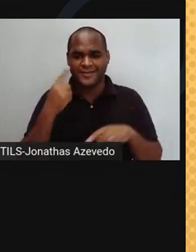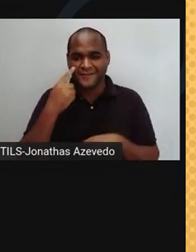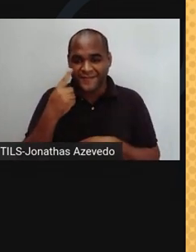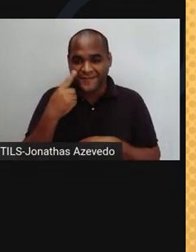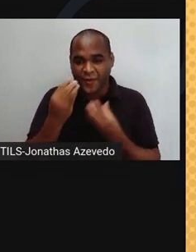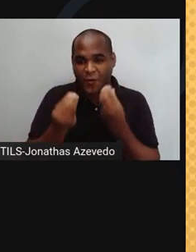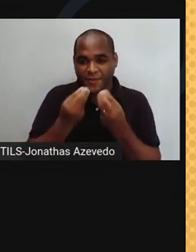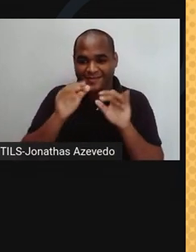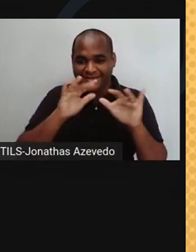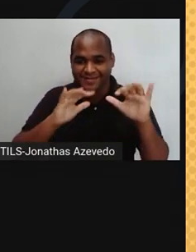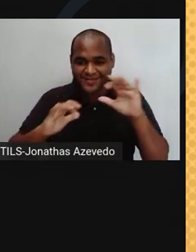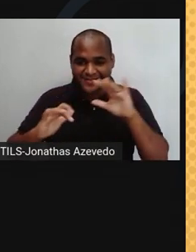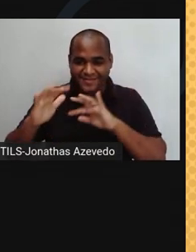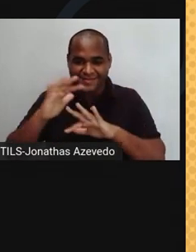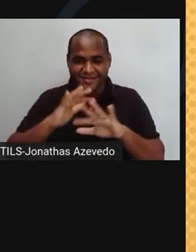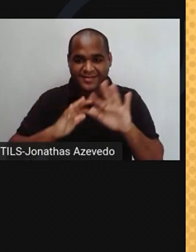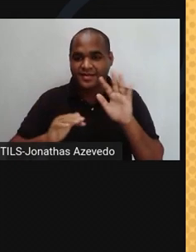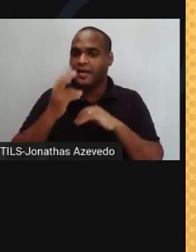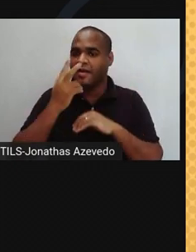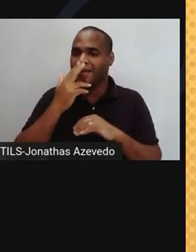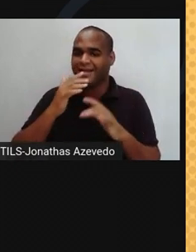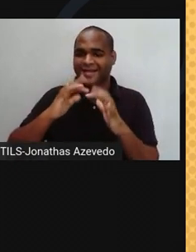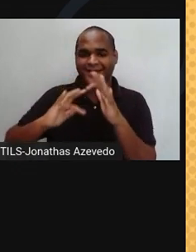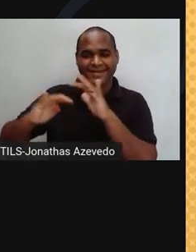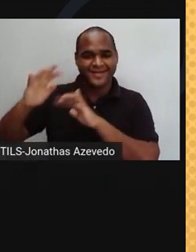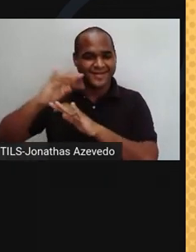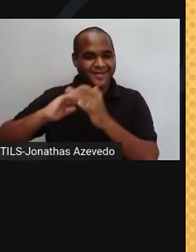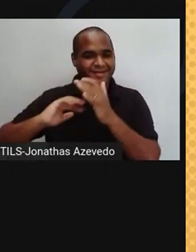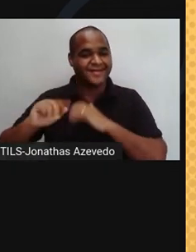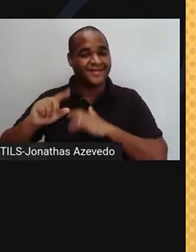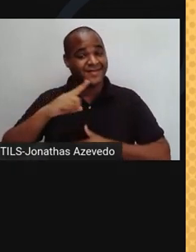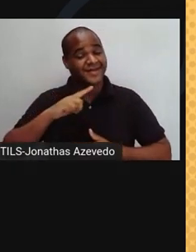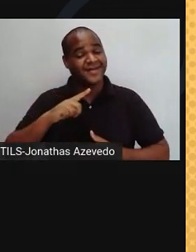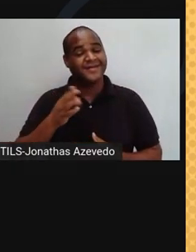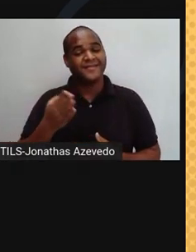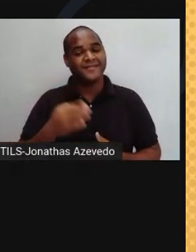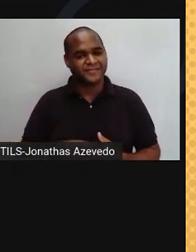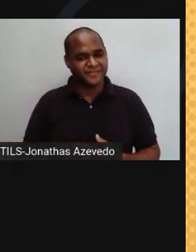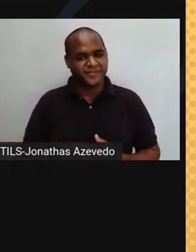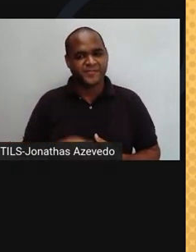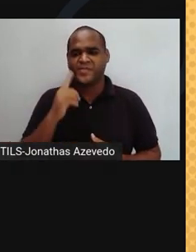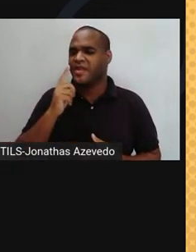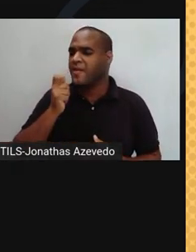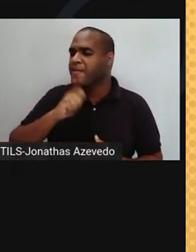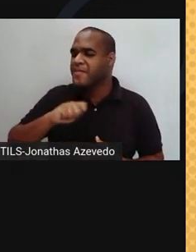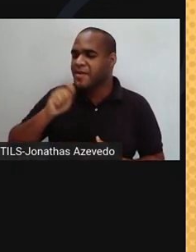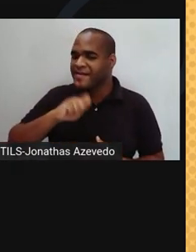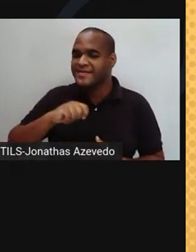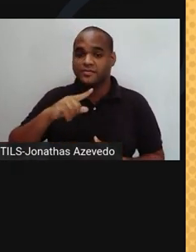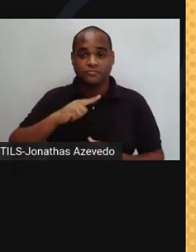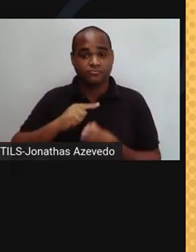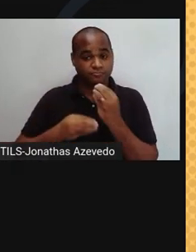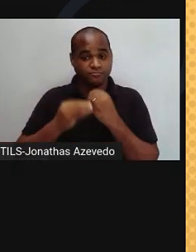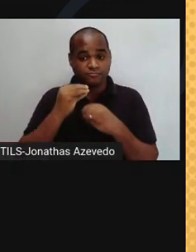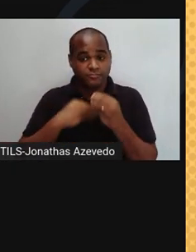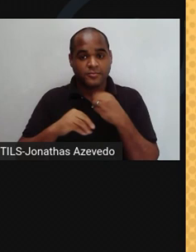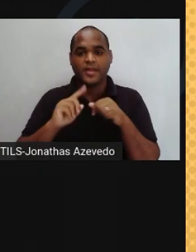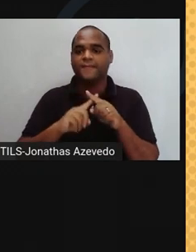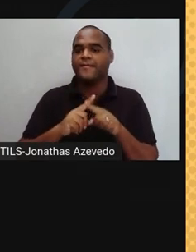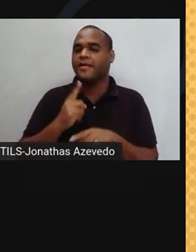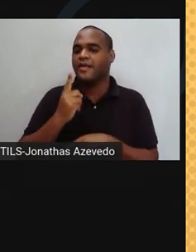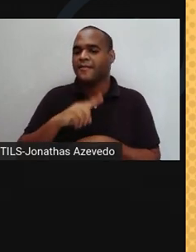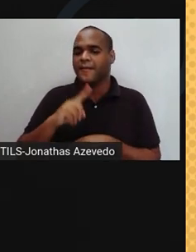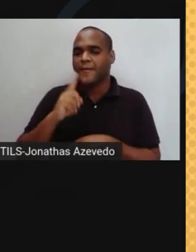como elas se movem? Parece que estão dançando! Os picolés que comemos estão em estado sólido.